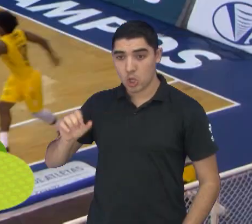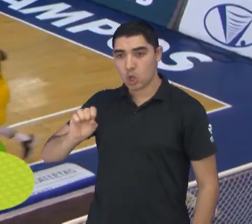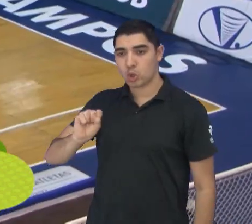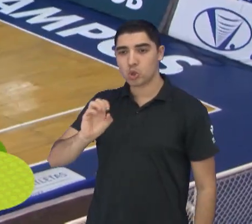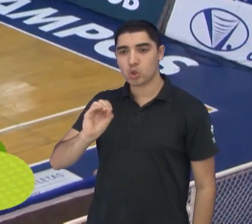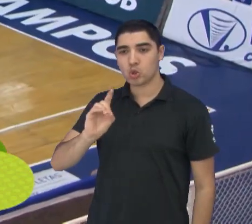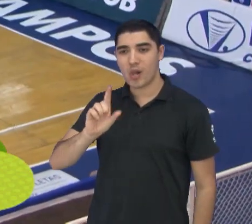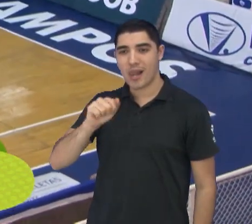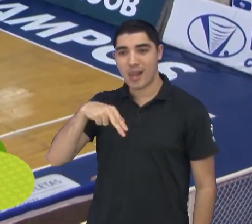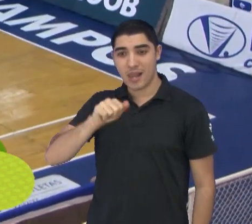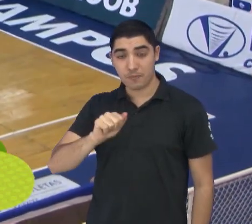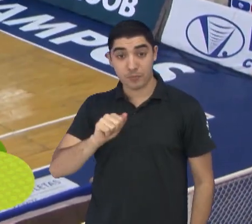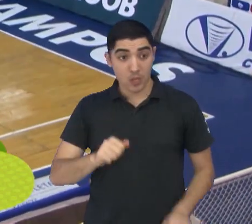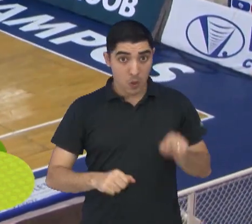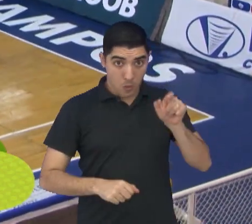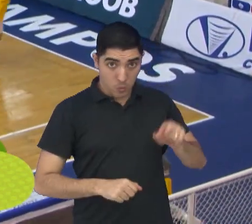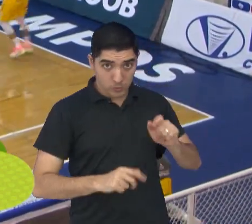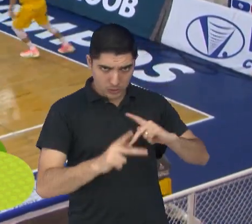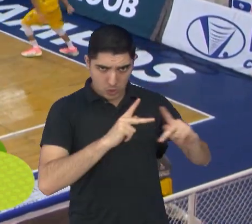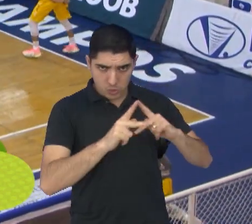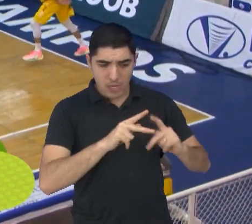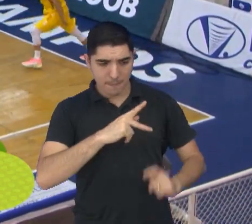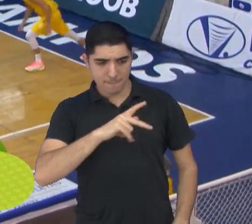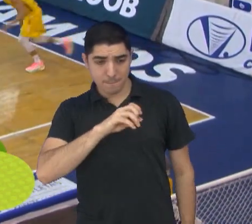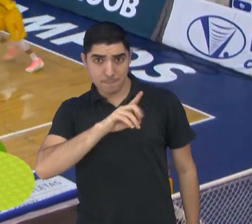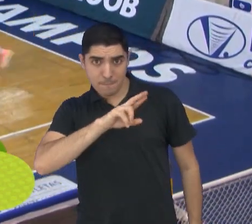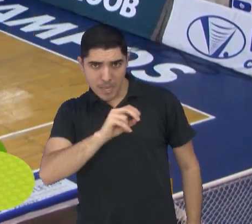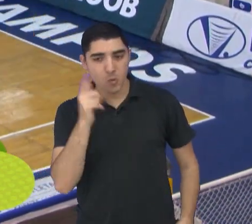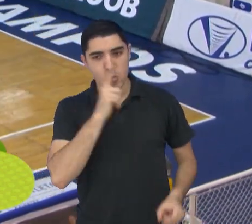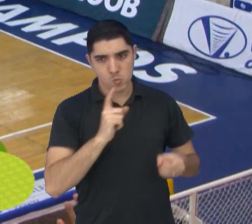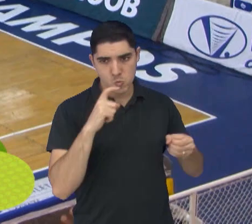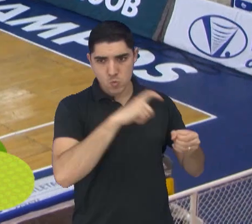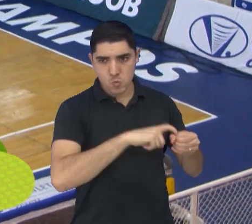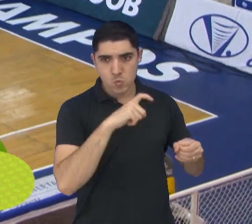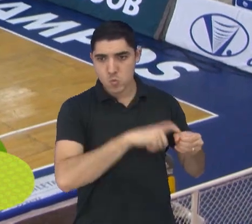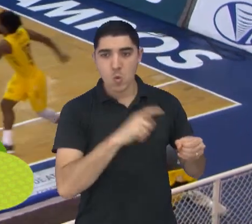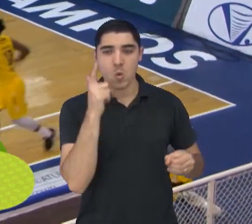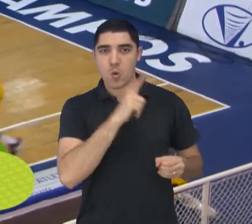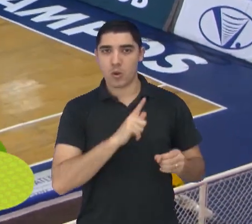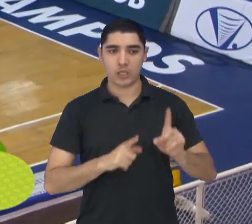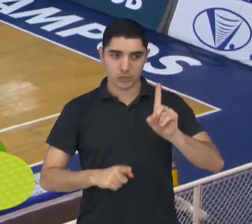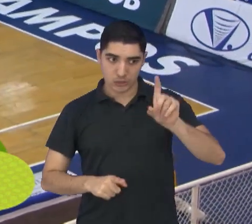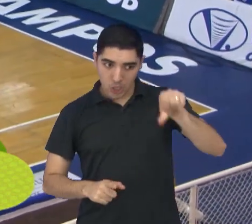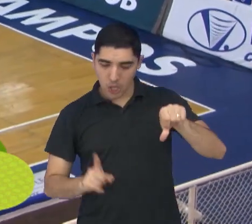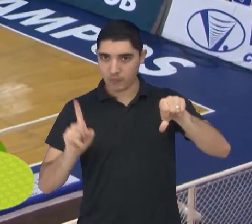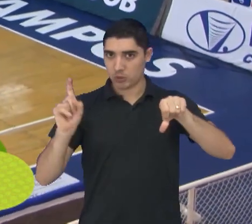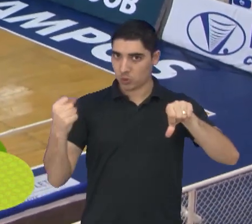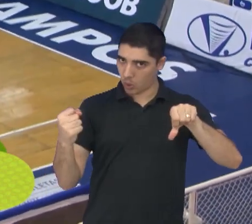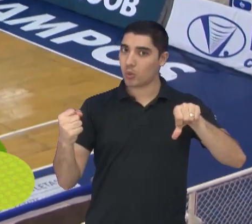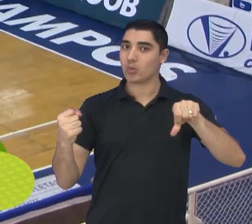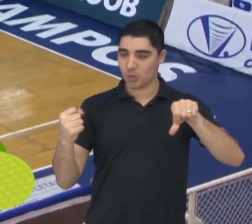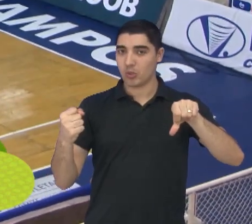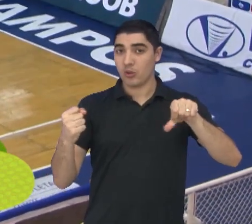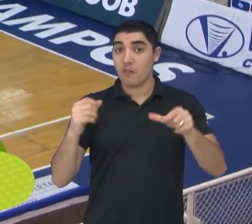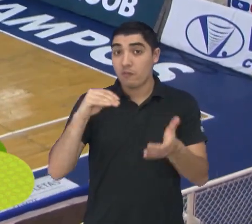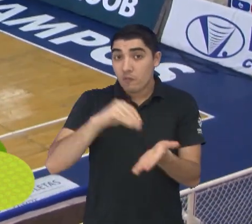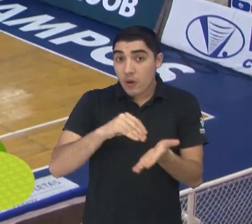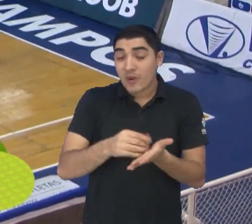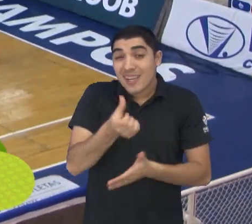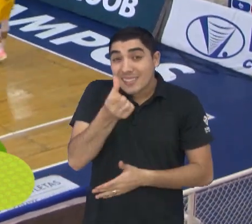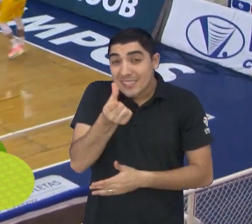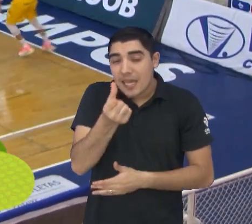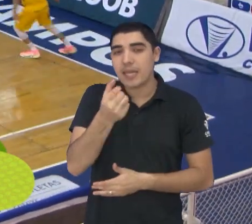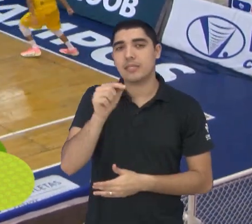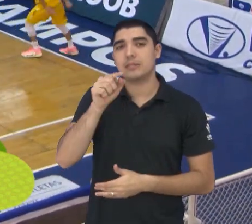Pedro Chorio recolocou o São José à frente, em 19x18. Restando mais de 6x30 para